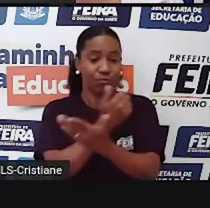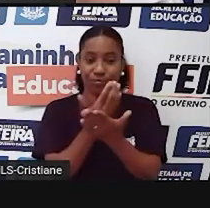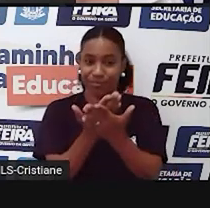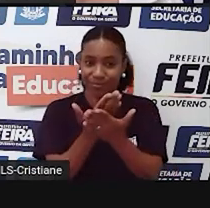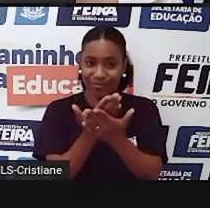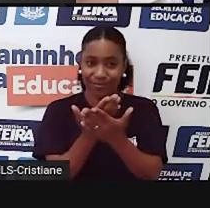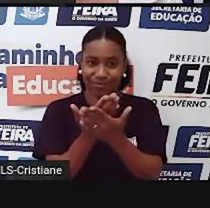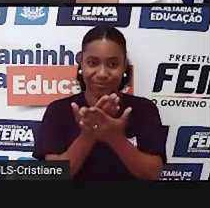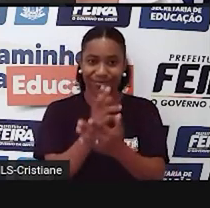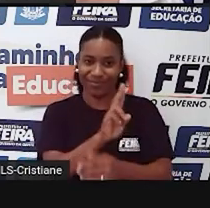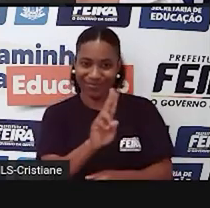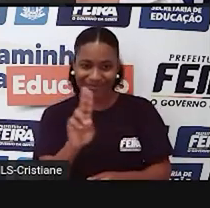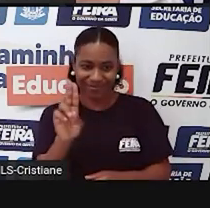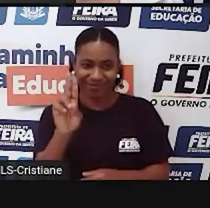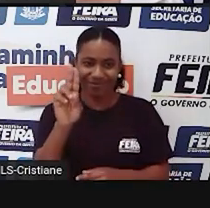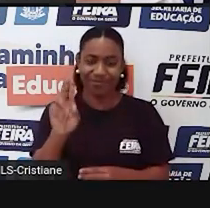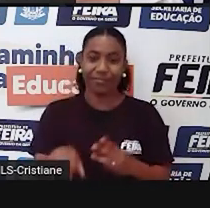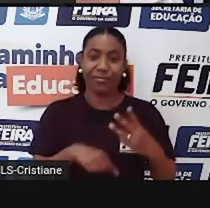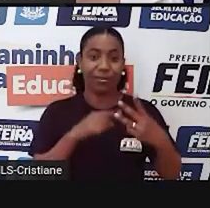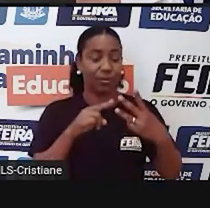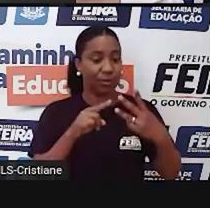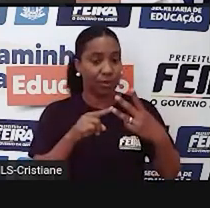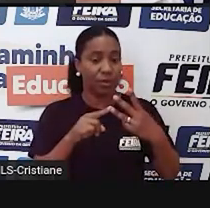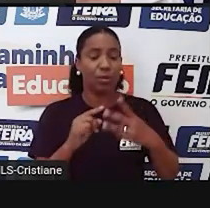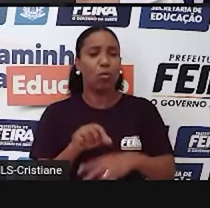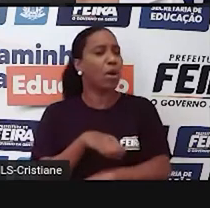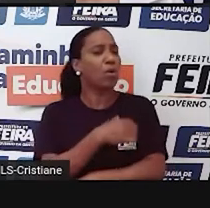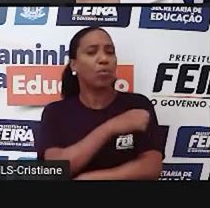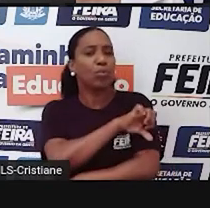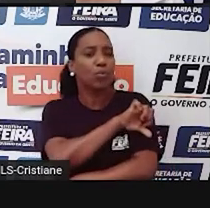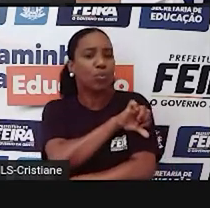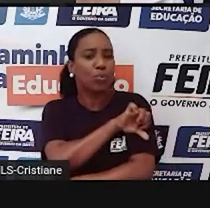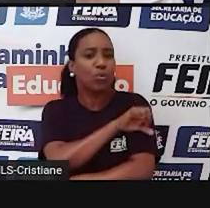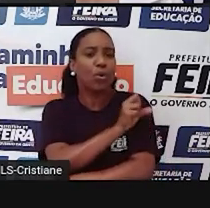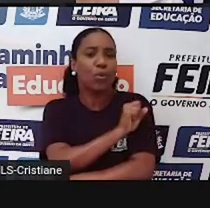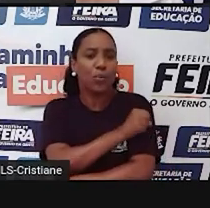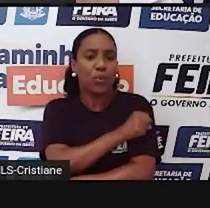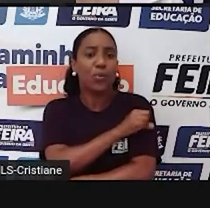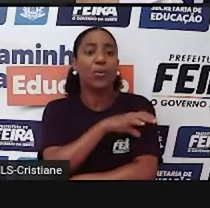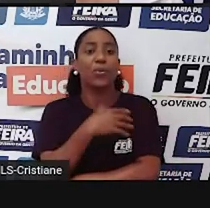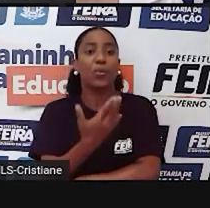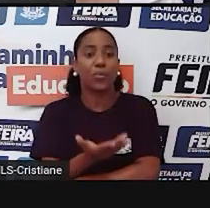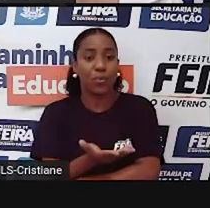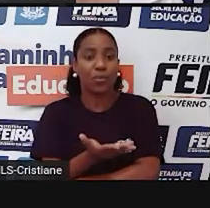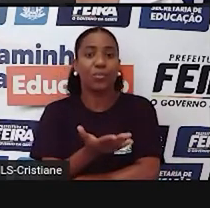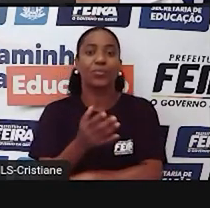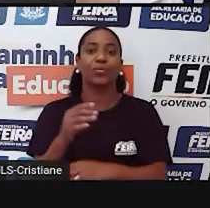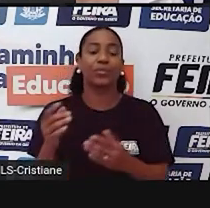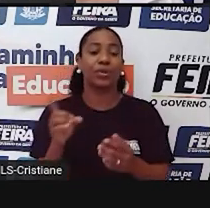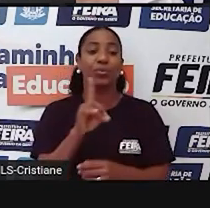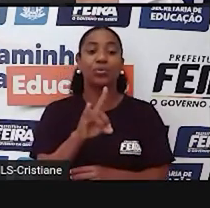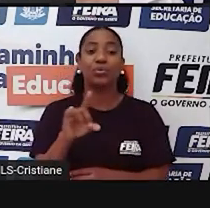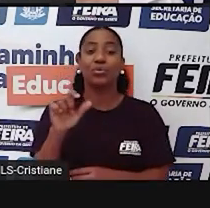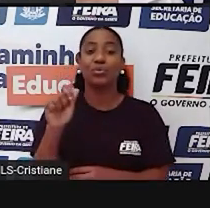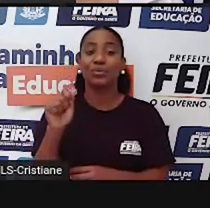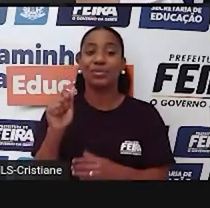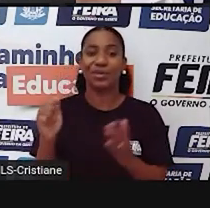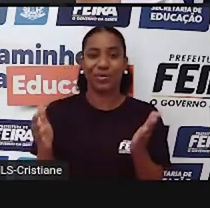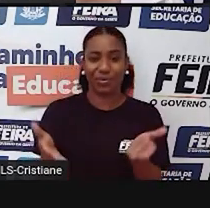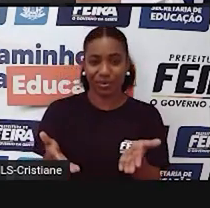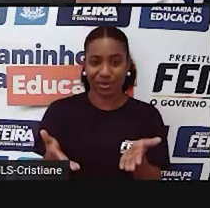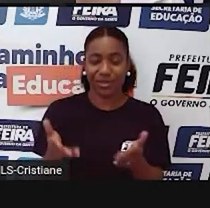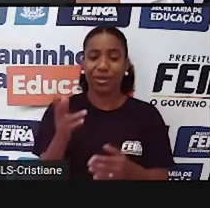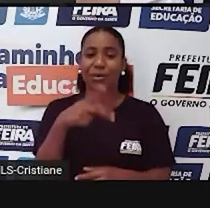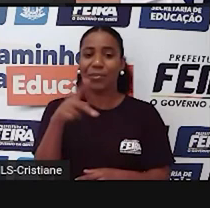nome. Grade, a série que você estuda. Date, a data de nossa aula de hoje. And, in